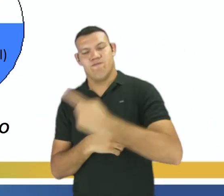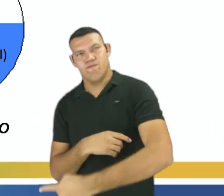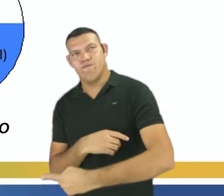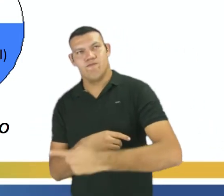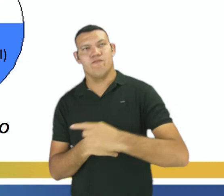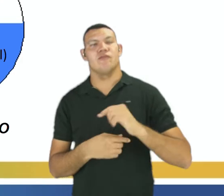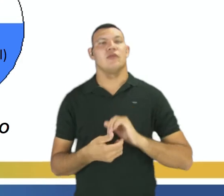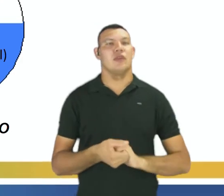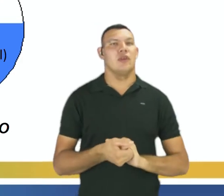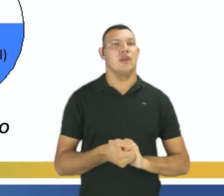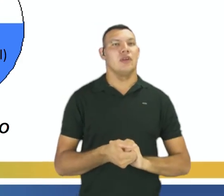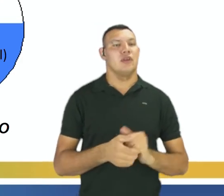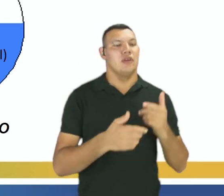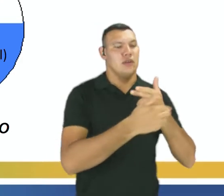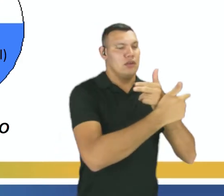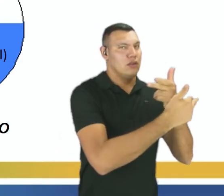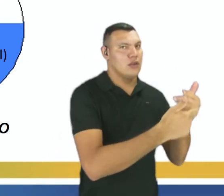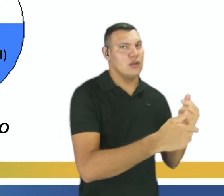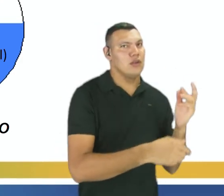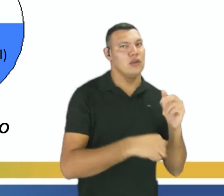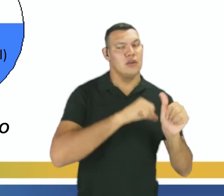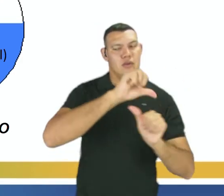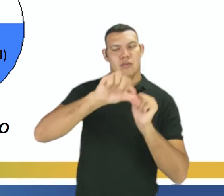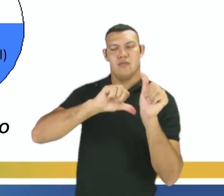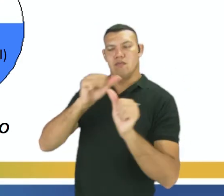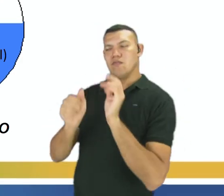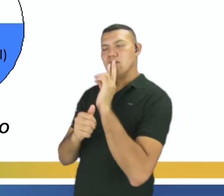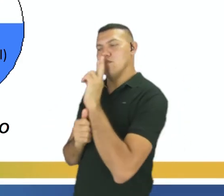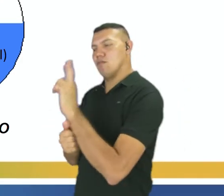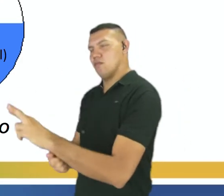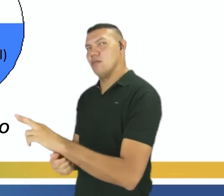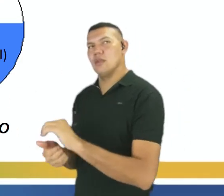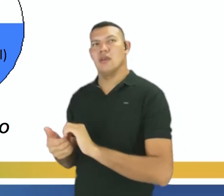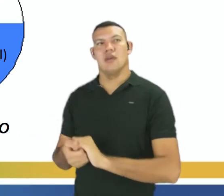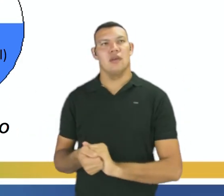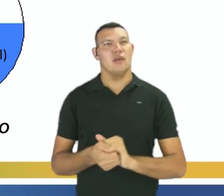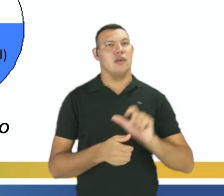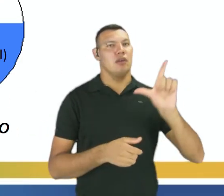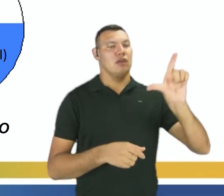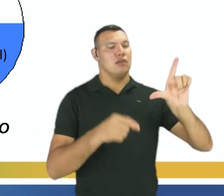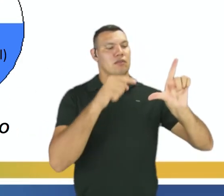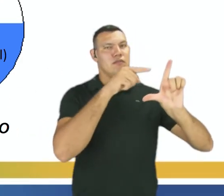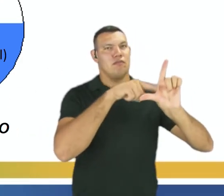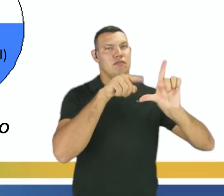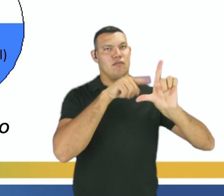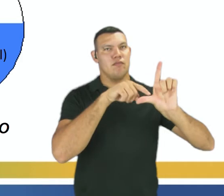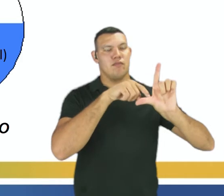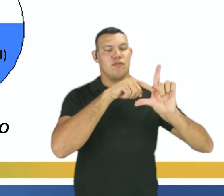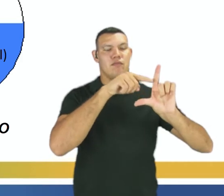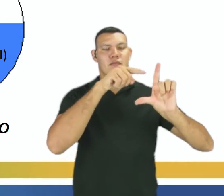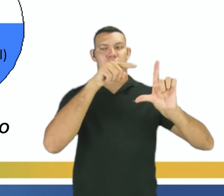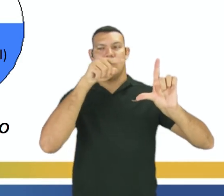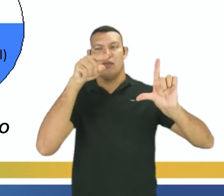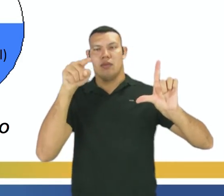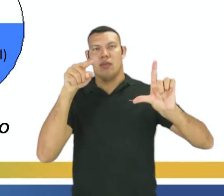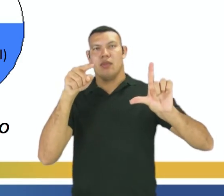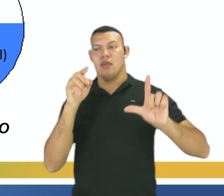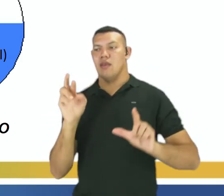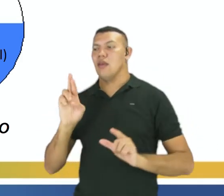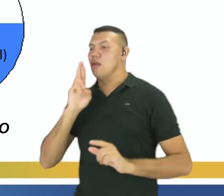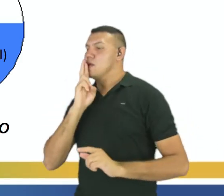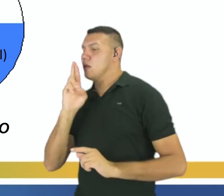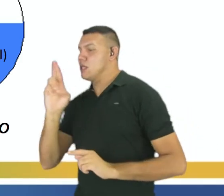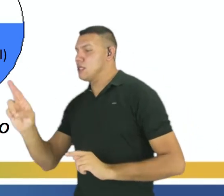reagente, formando-se os produtos. Velocidade da reação inversa, produto, transformando-se